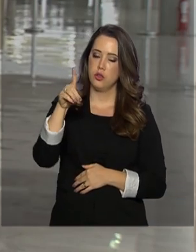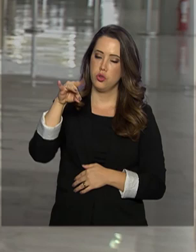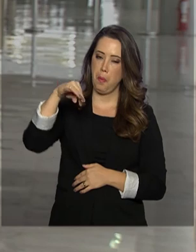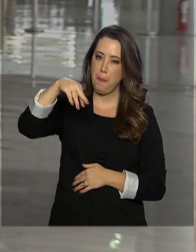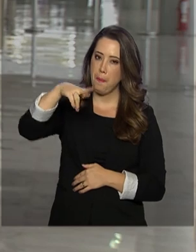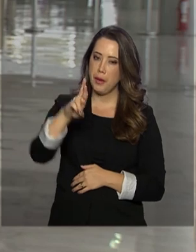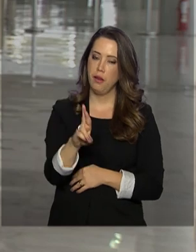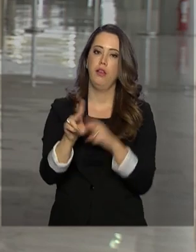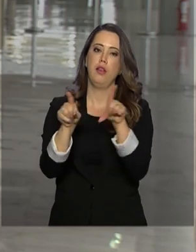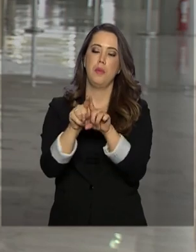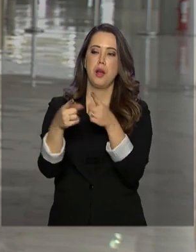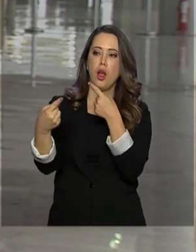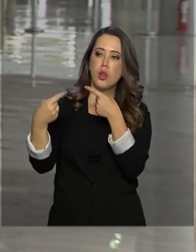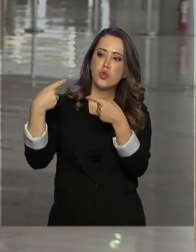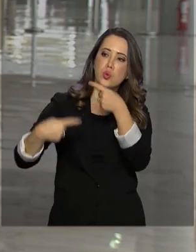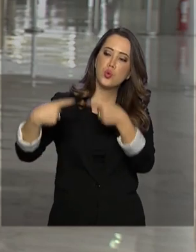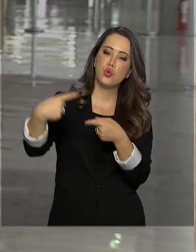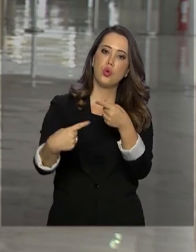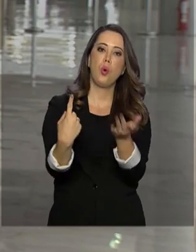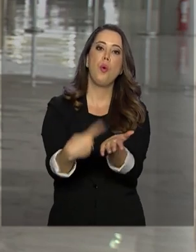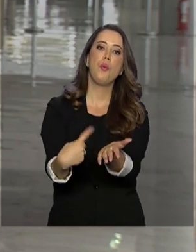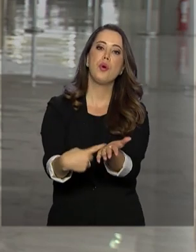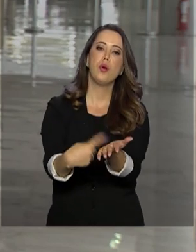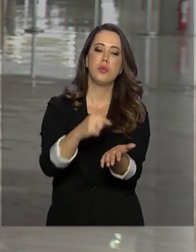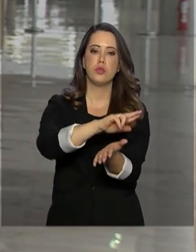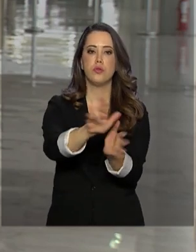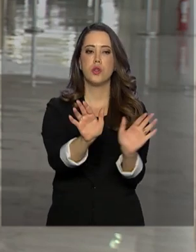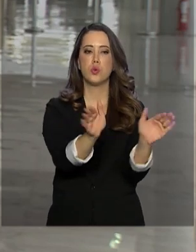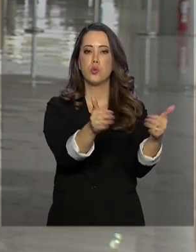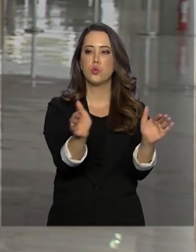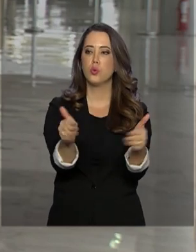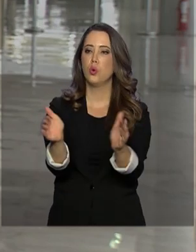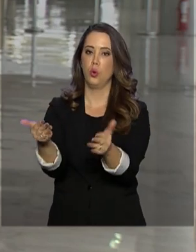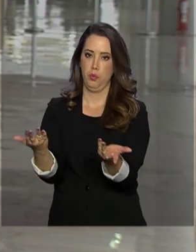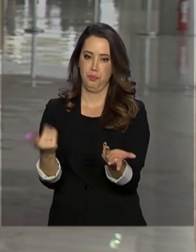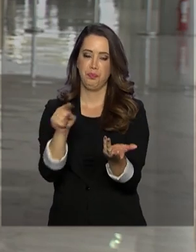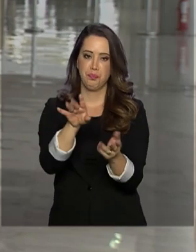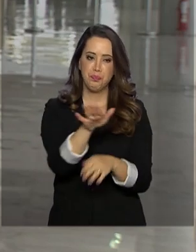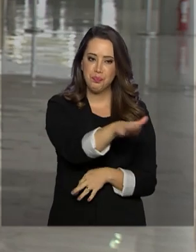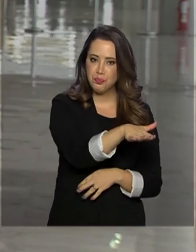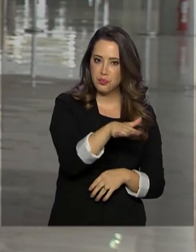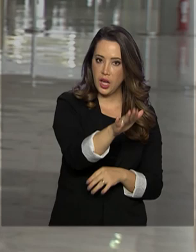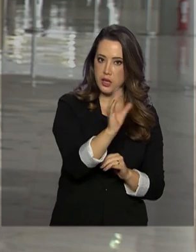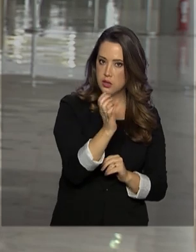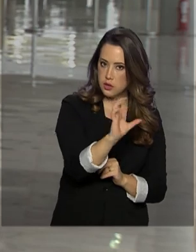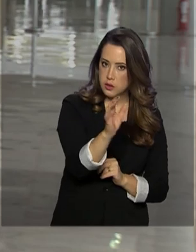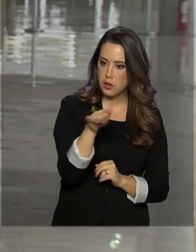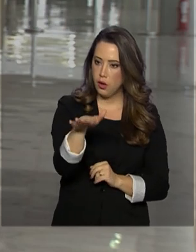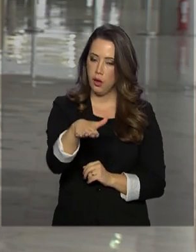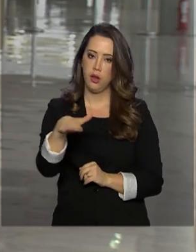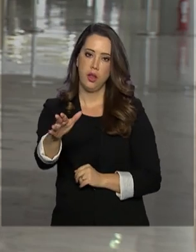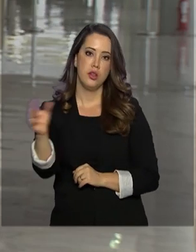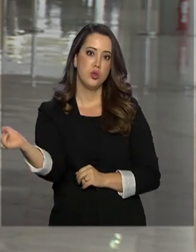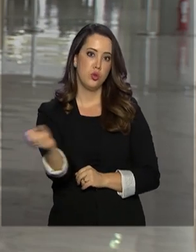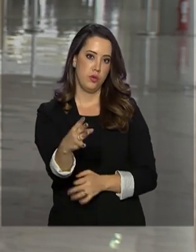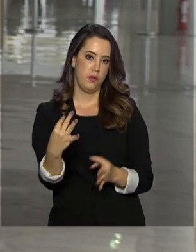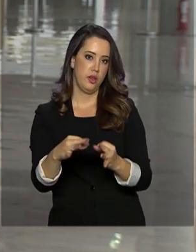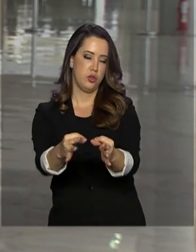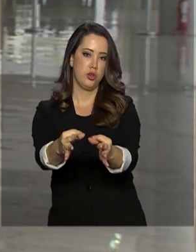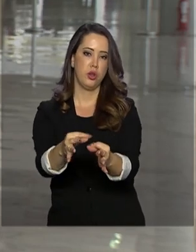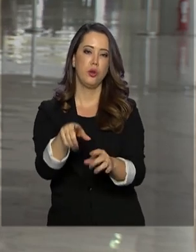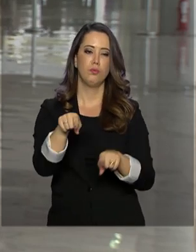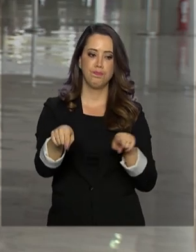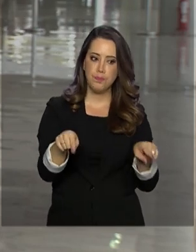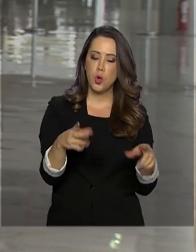acordos em diversos setores, com destaque aí para as áreas de ciência e inovação, que são